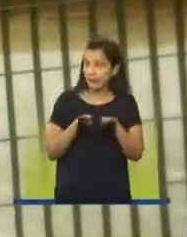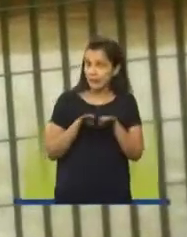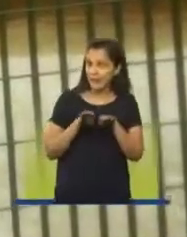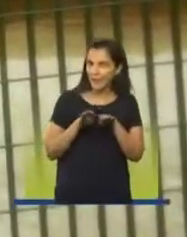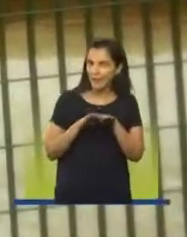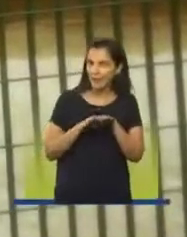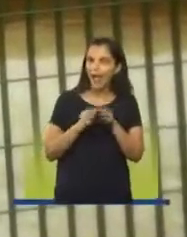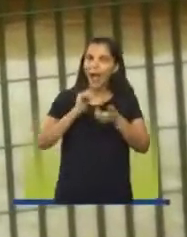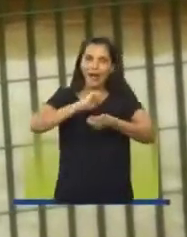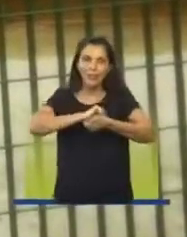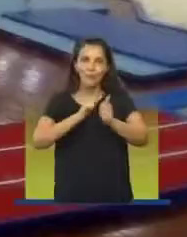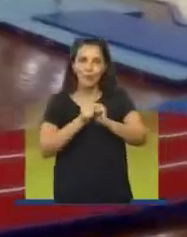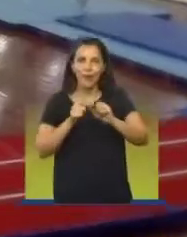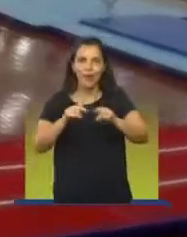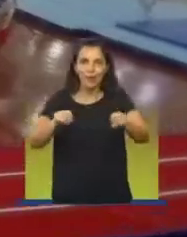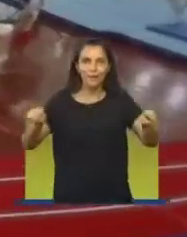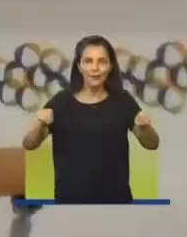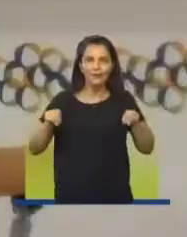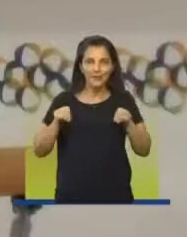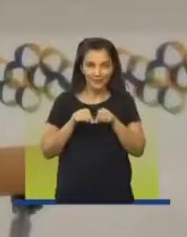totalmente adaptada.